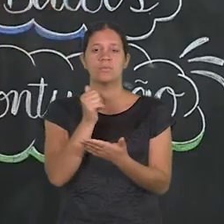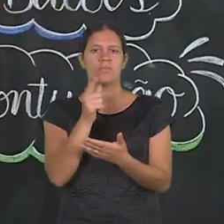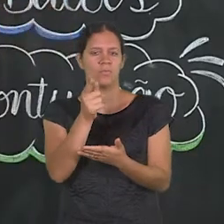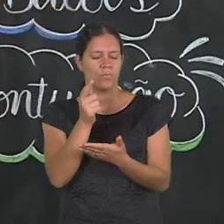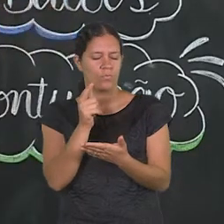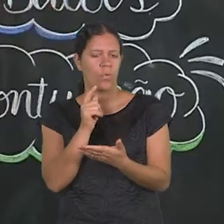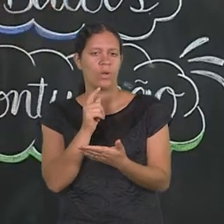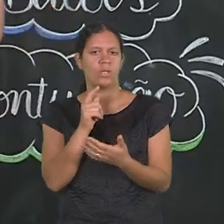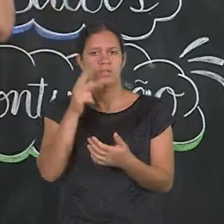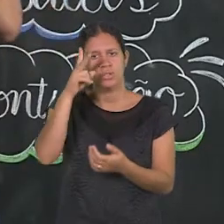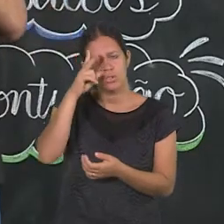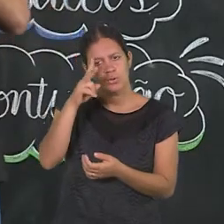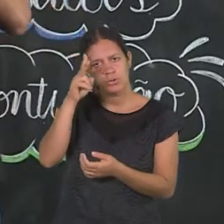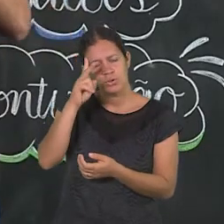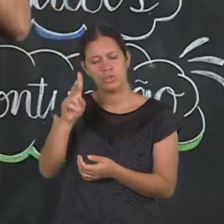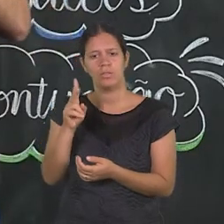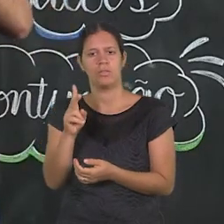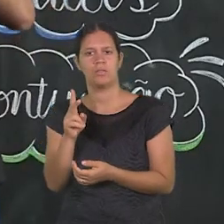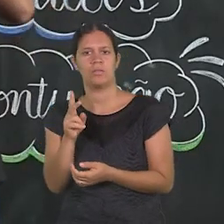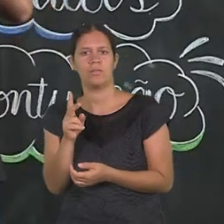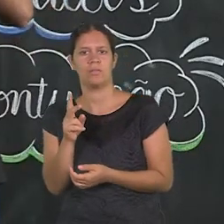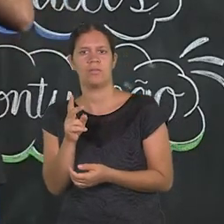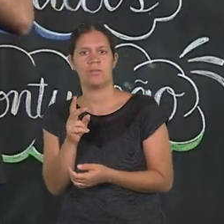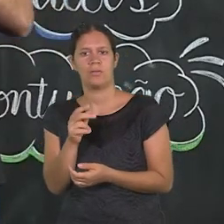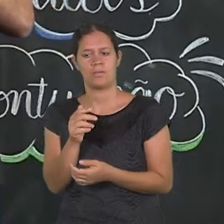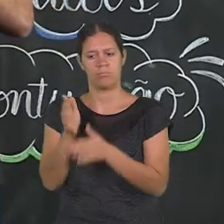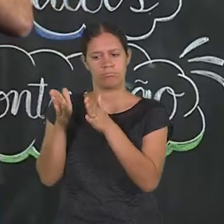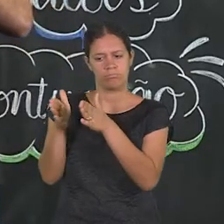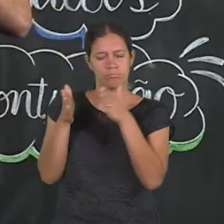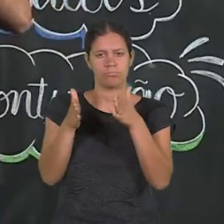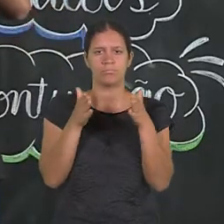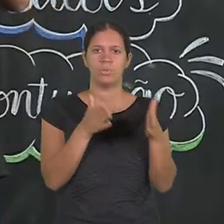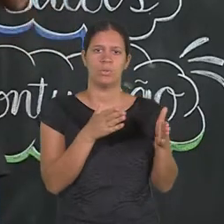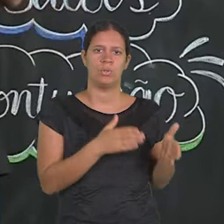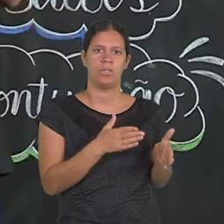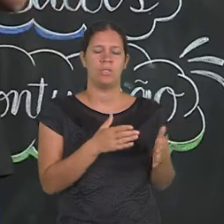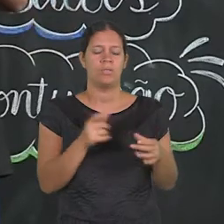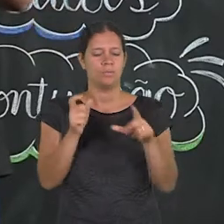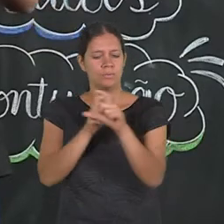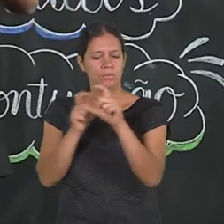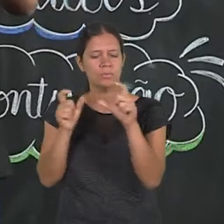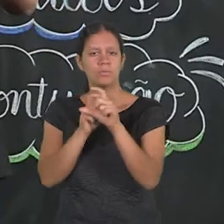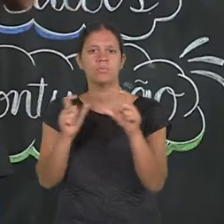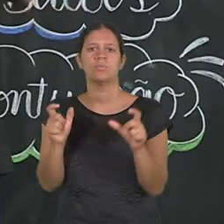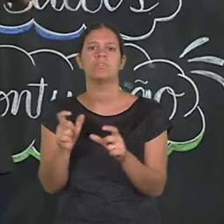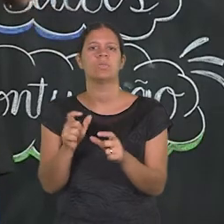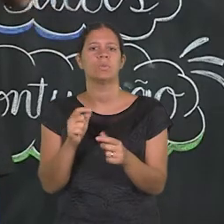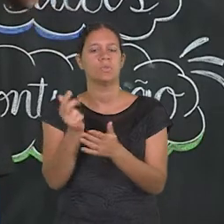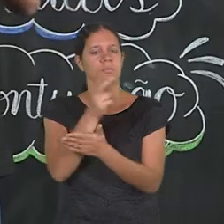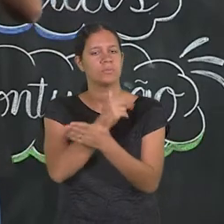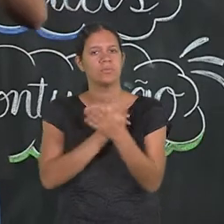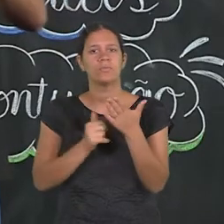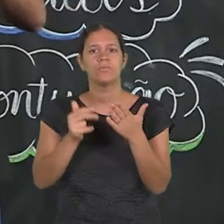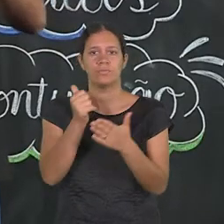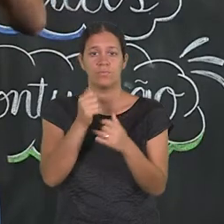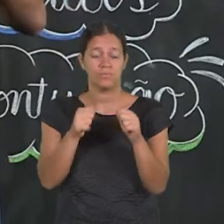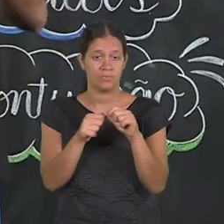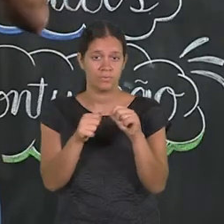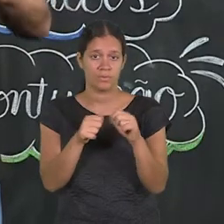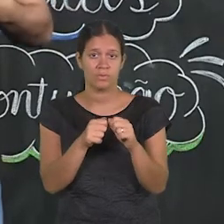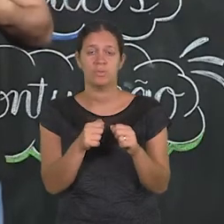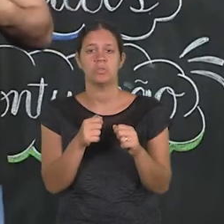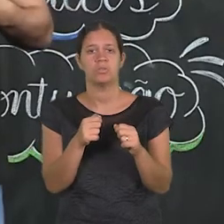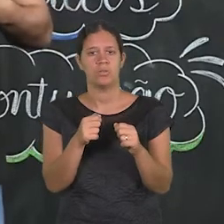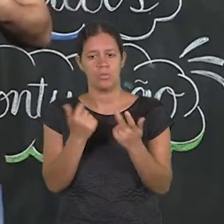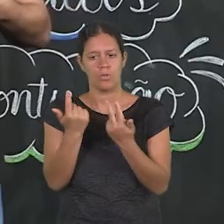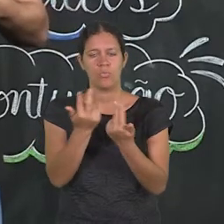storyboard, que é quando você desenha as histórias, as cenas que vão acontecer num filme, numa novela, por exemplo. Esses quadrinhos, essas histórias, esses desenhos que são feitos,